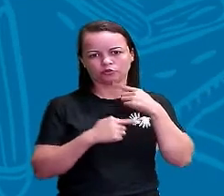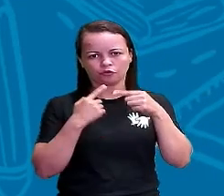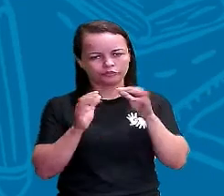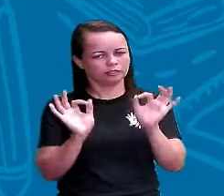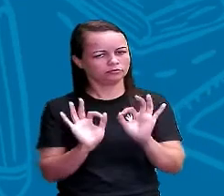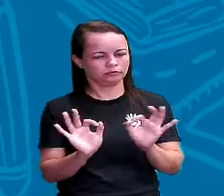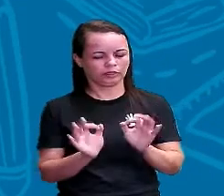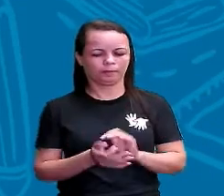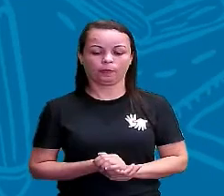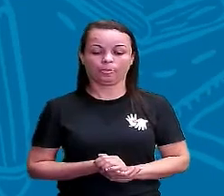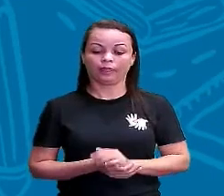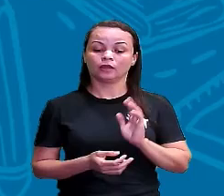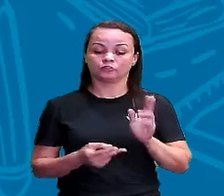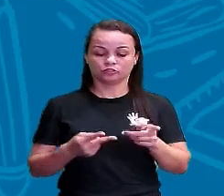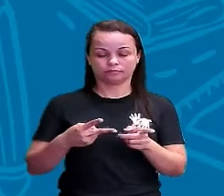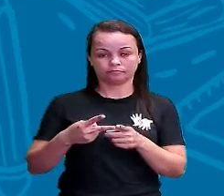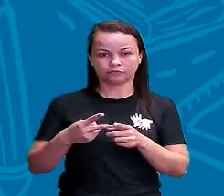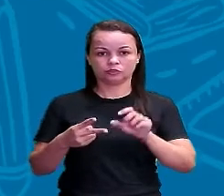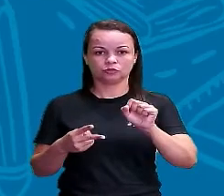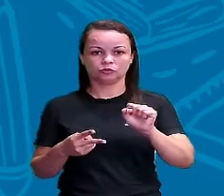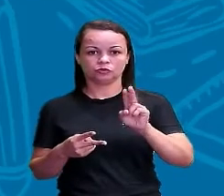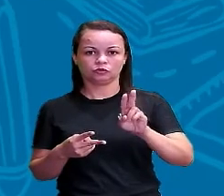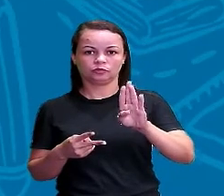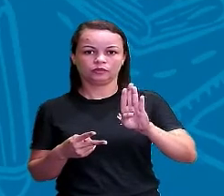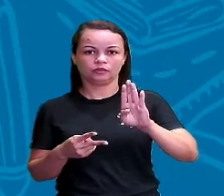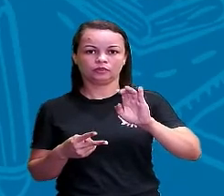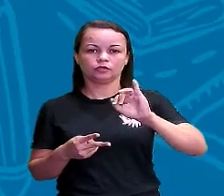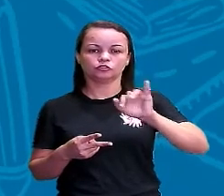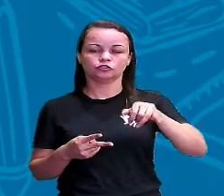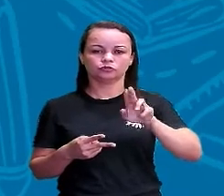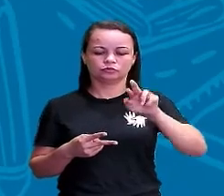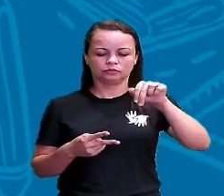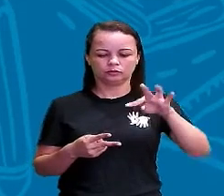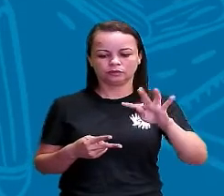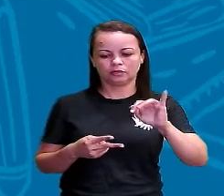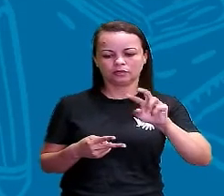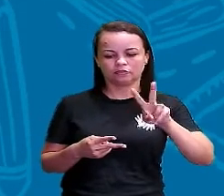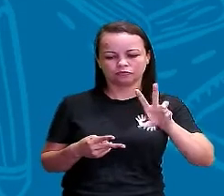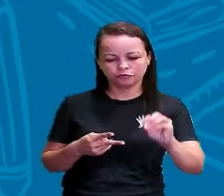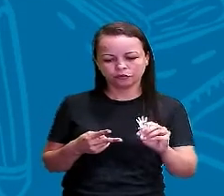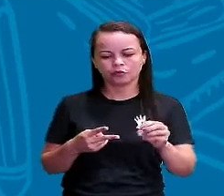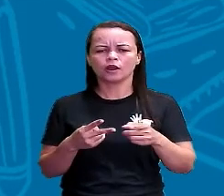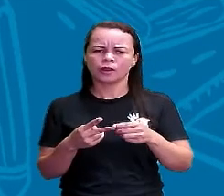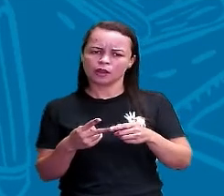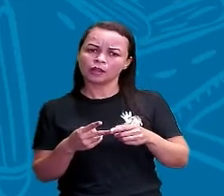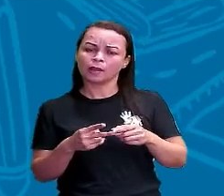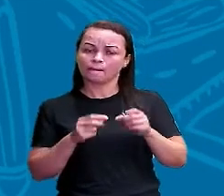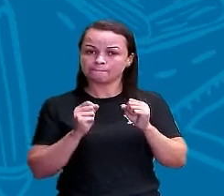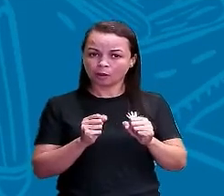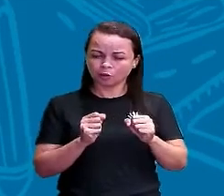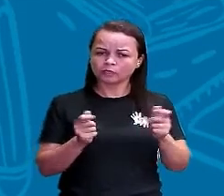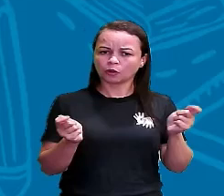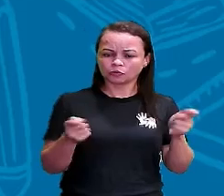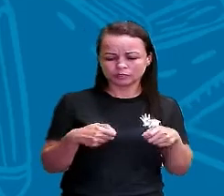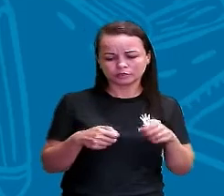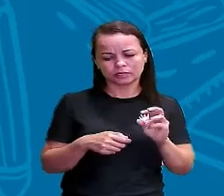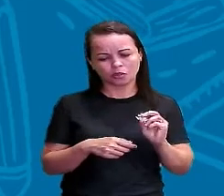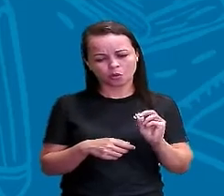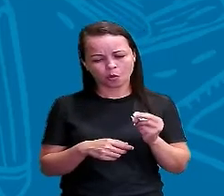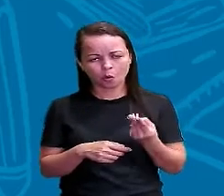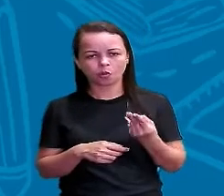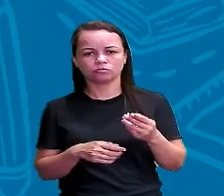Já o subjuntivo, ele indica uma possibilidade. É um fato possível, né? Pode acontecer ou não.